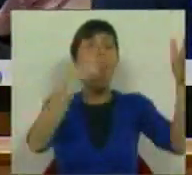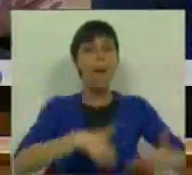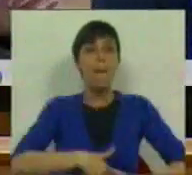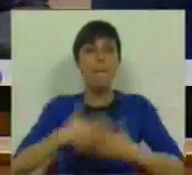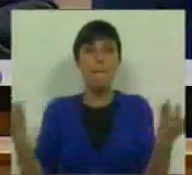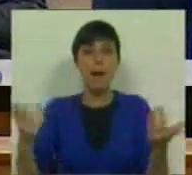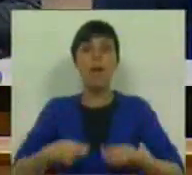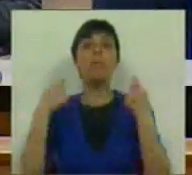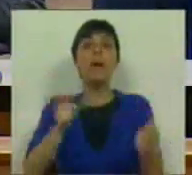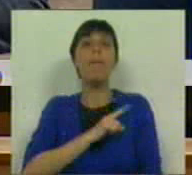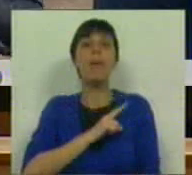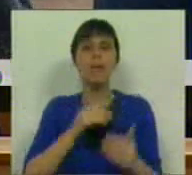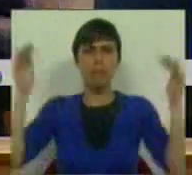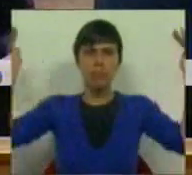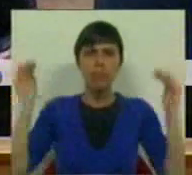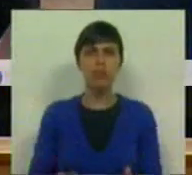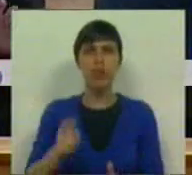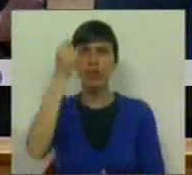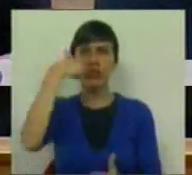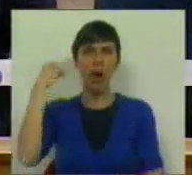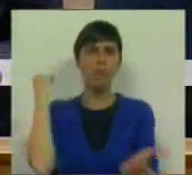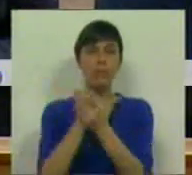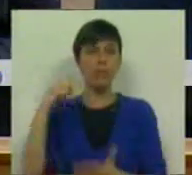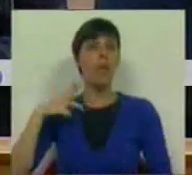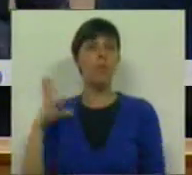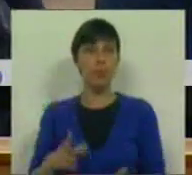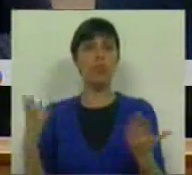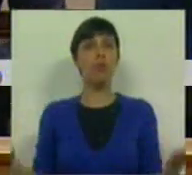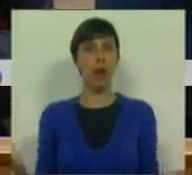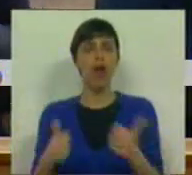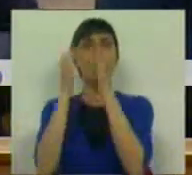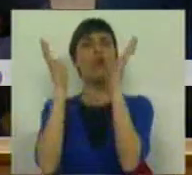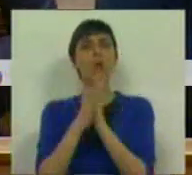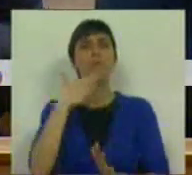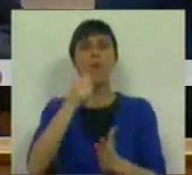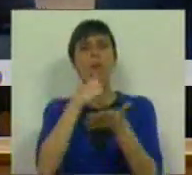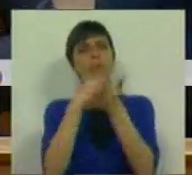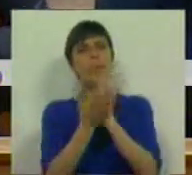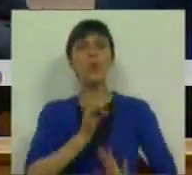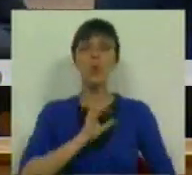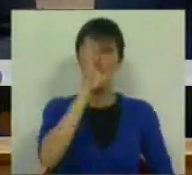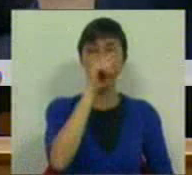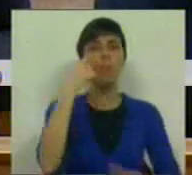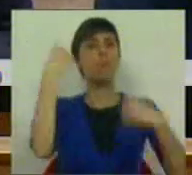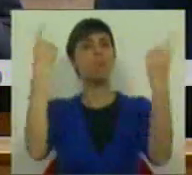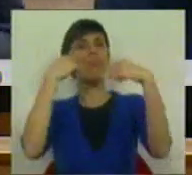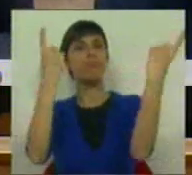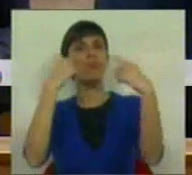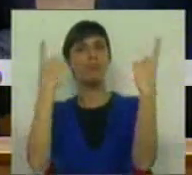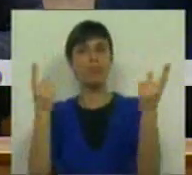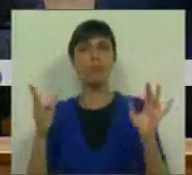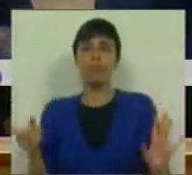e o investimento privado tem uma queda histórica em Portugal. Em todas as medidas que o Sr. Ministro anunciou,